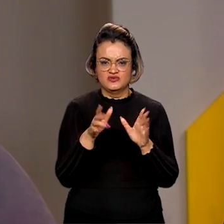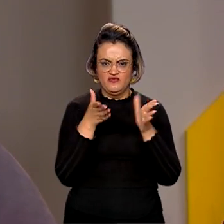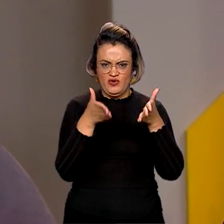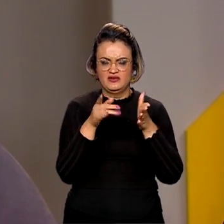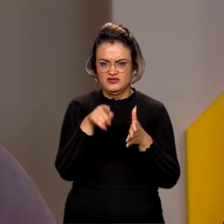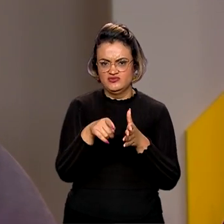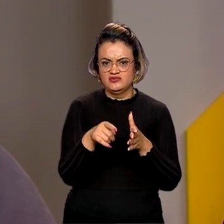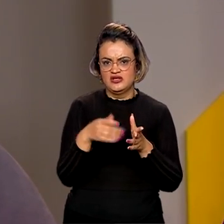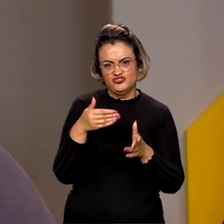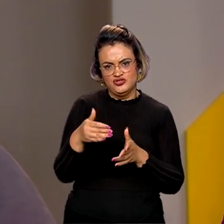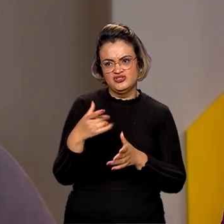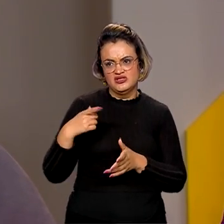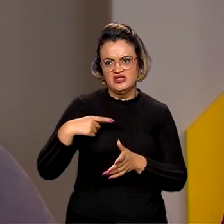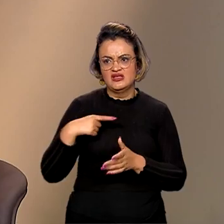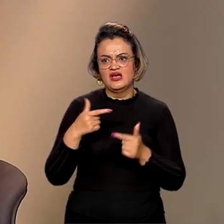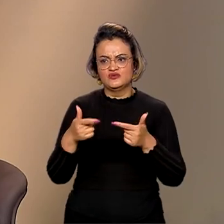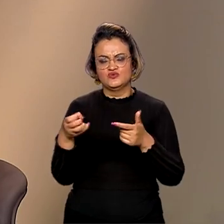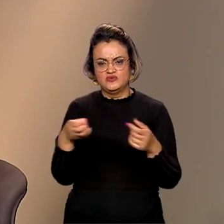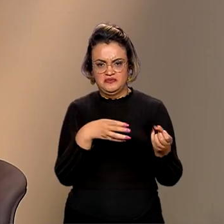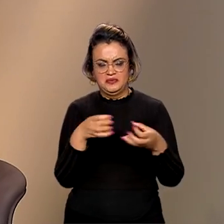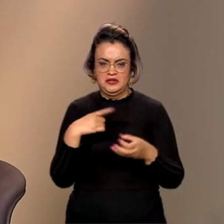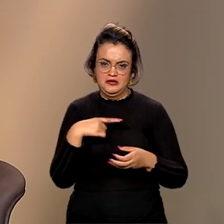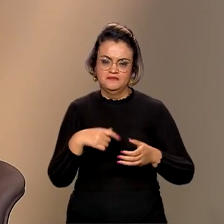prevê novas ações daqui para frente? Sim.